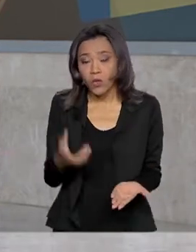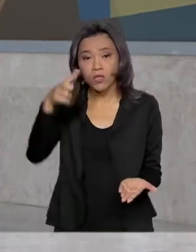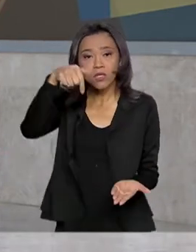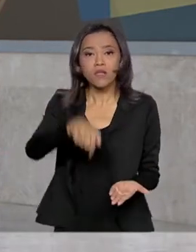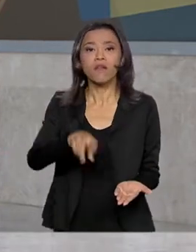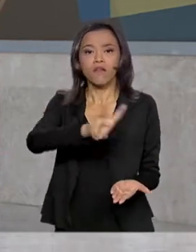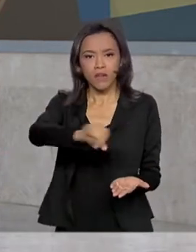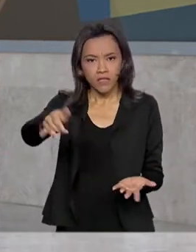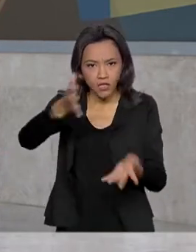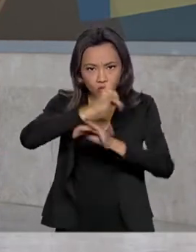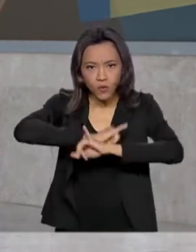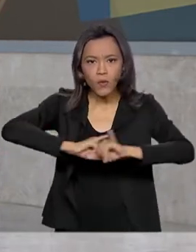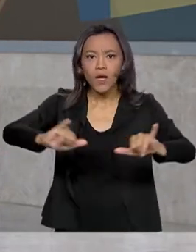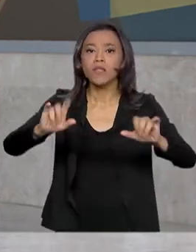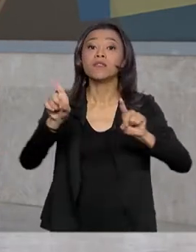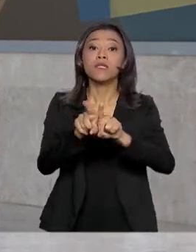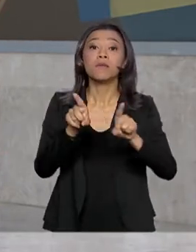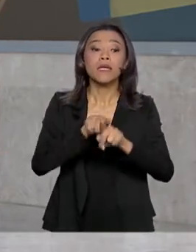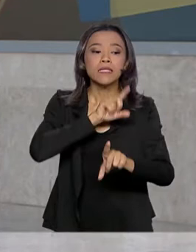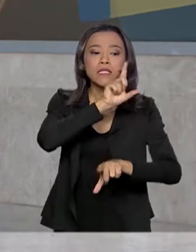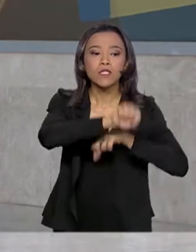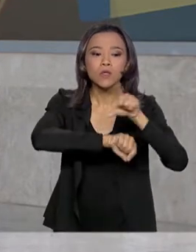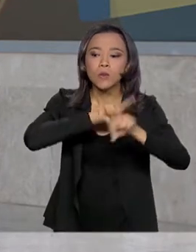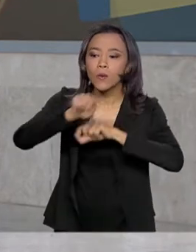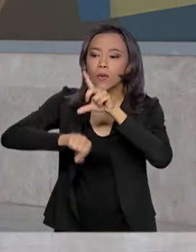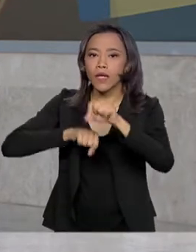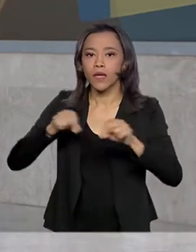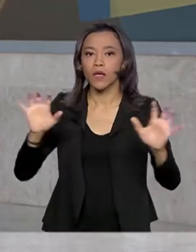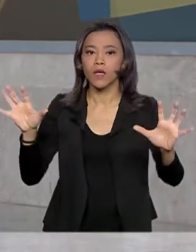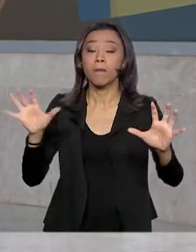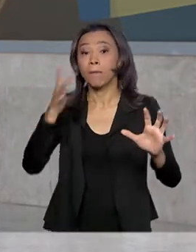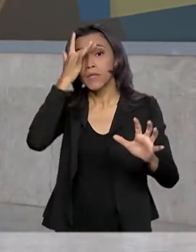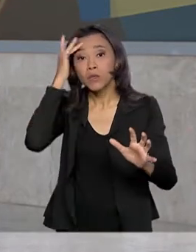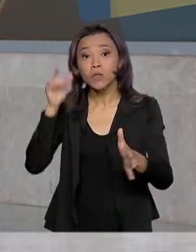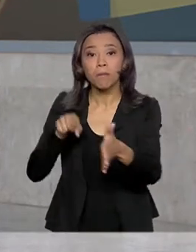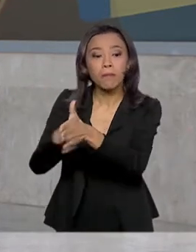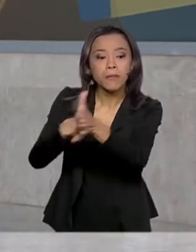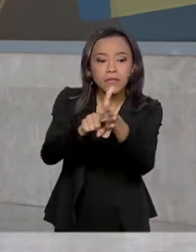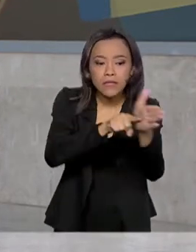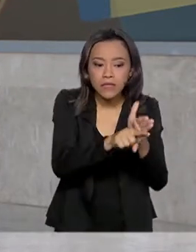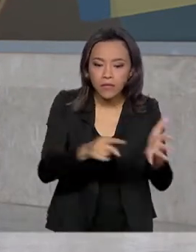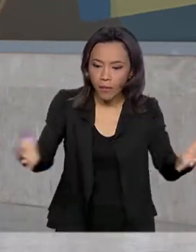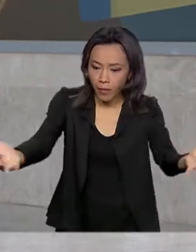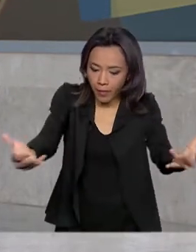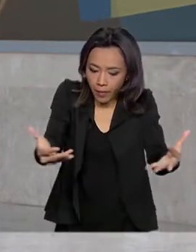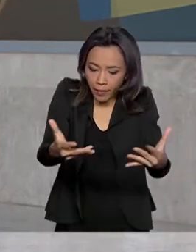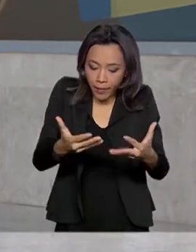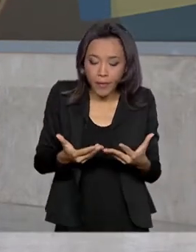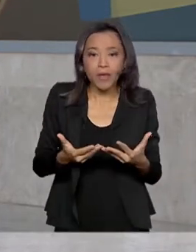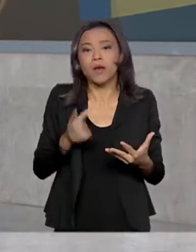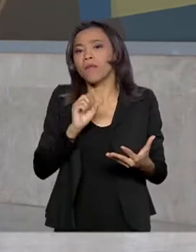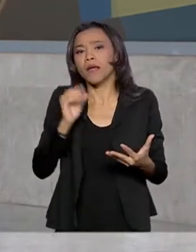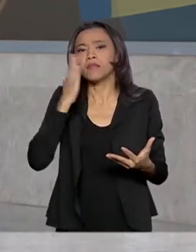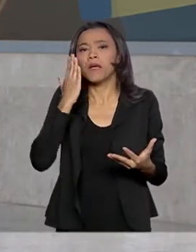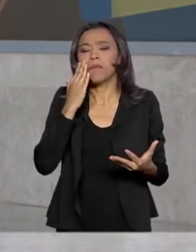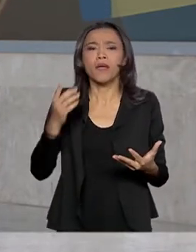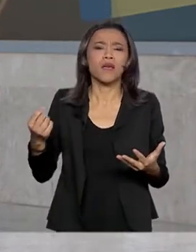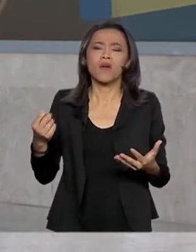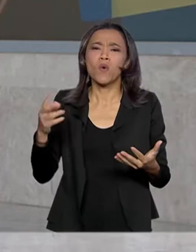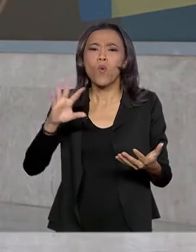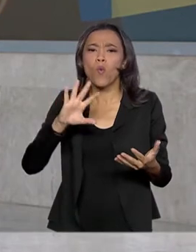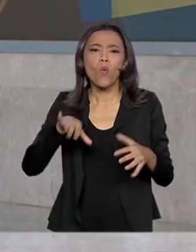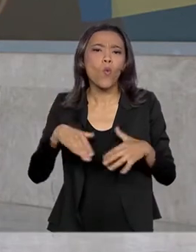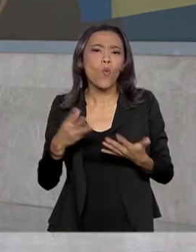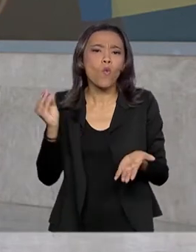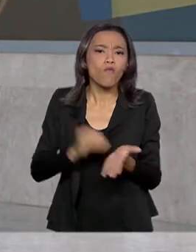seleção de pesquisadores. E os escolhidos vão atuar junto à população para detectar as principais carências